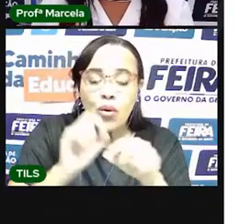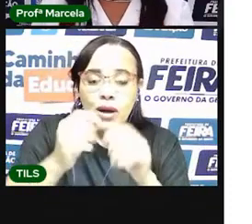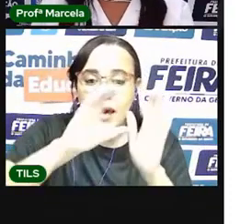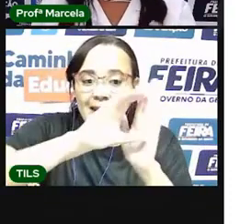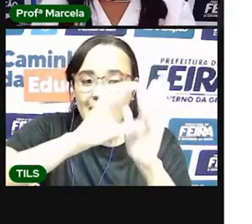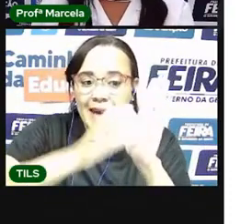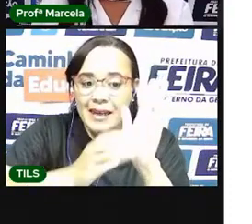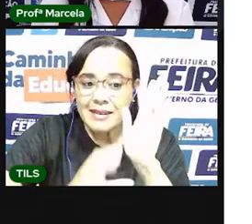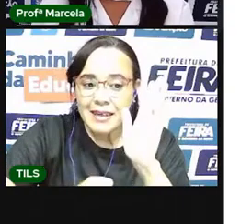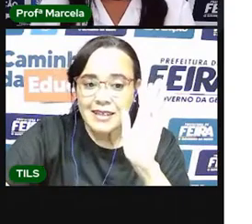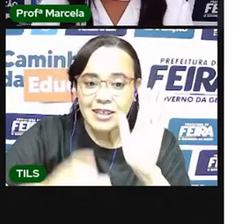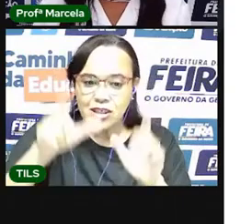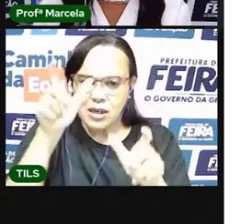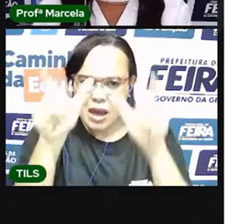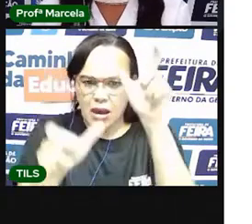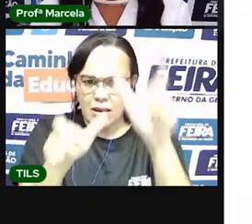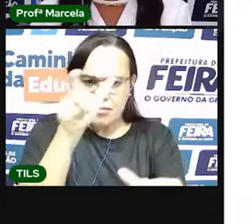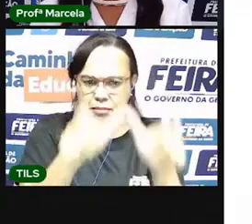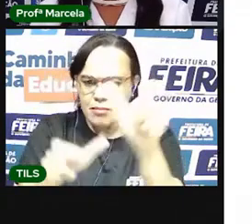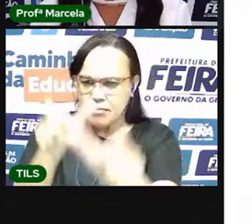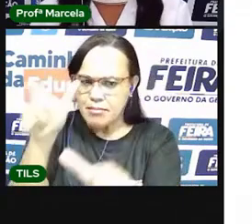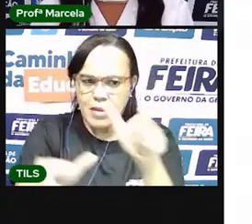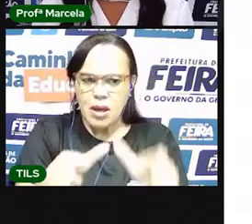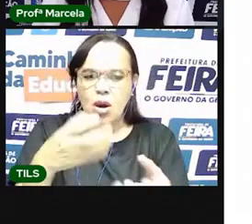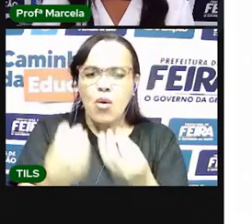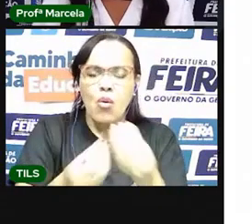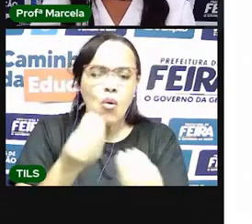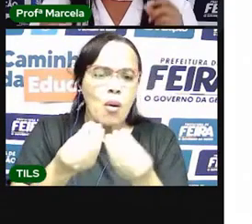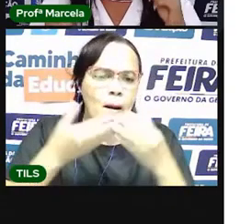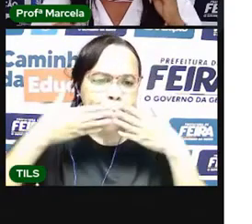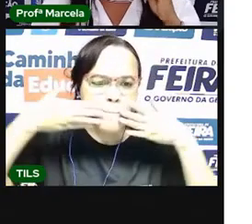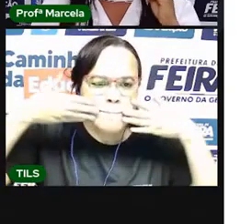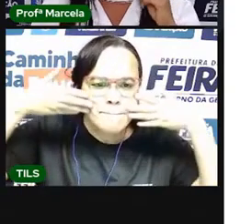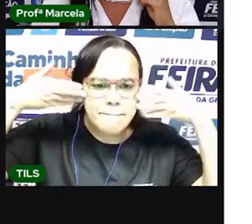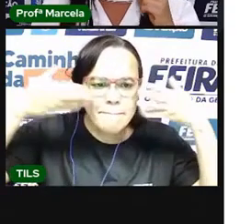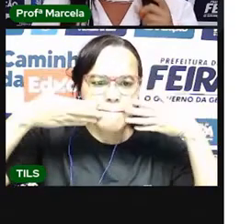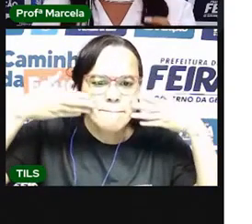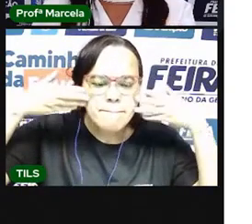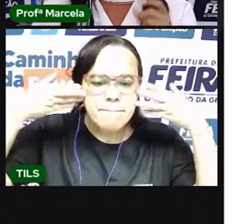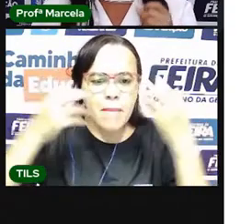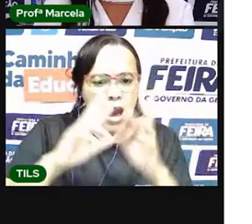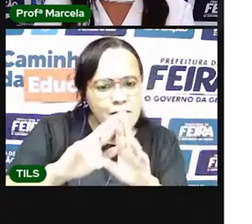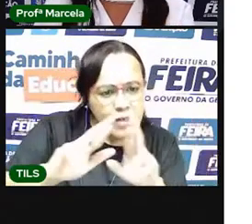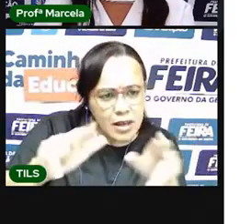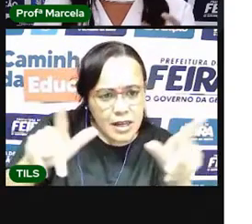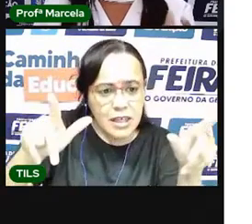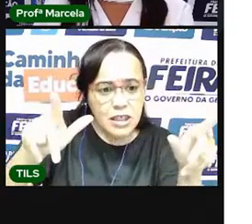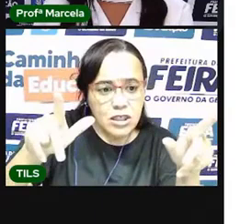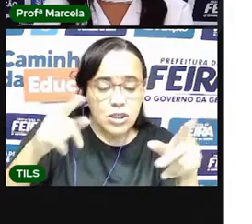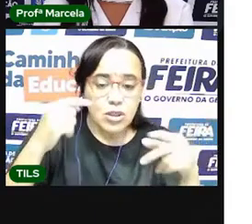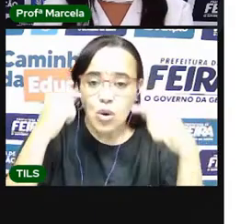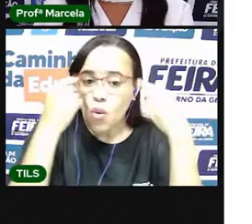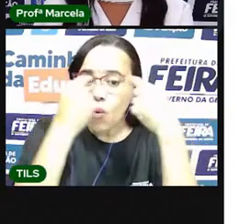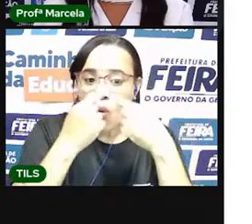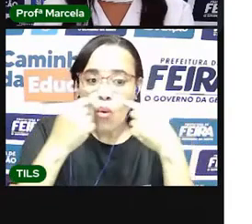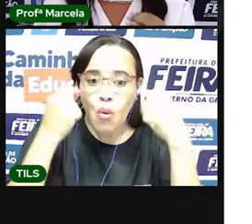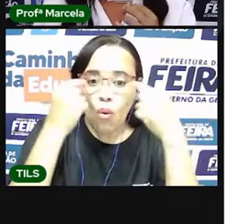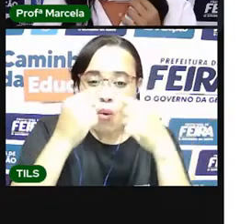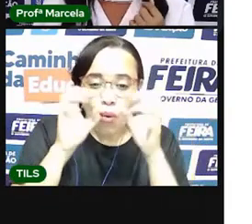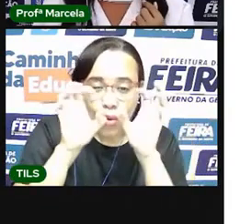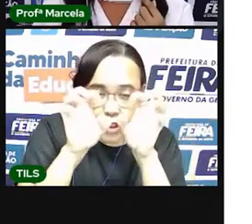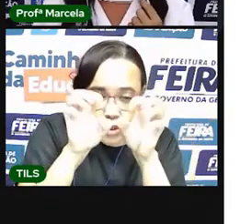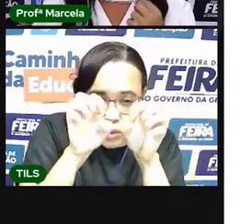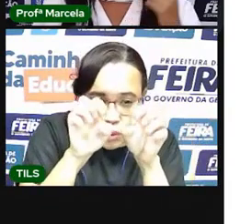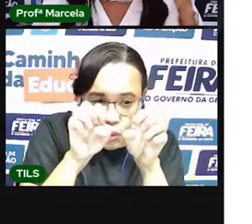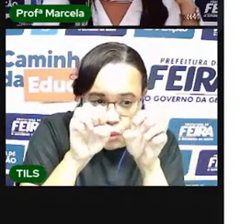físicas da pele mais avermelhada, dos olhos, dos olhos escuros